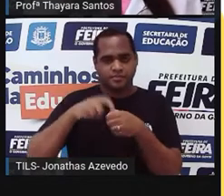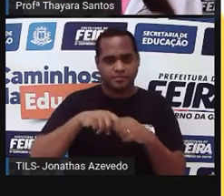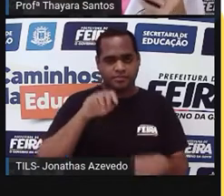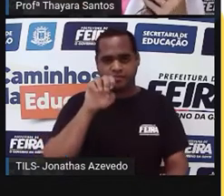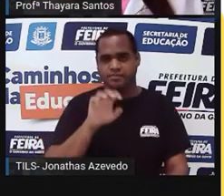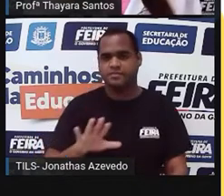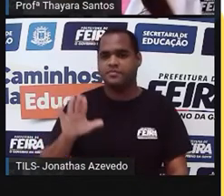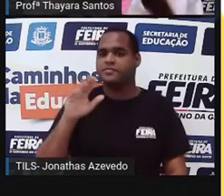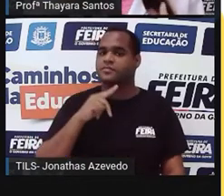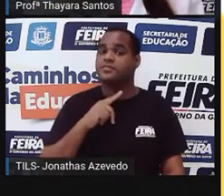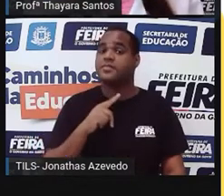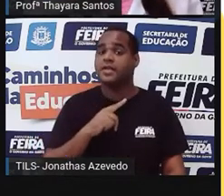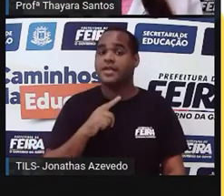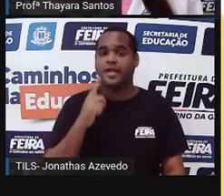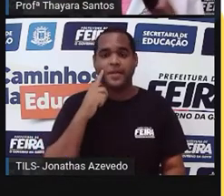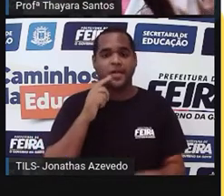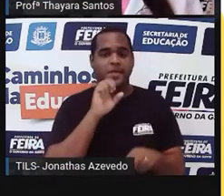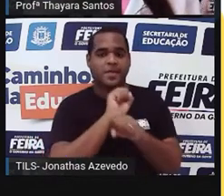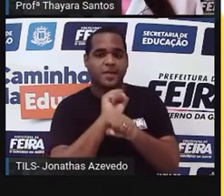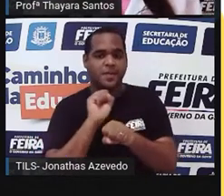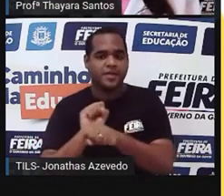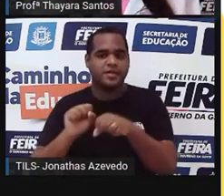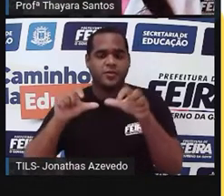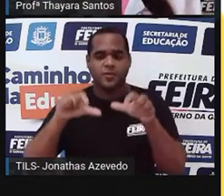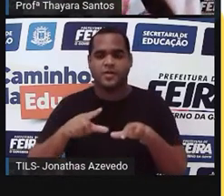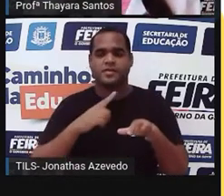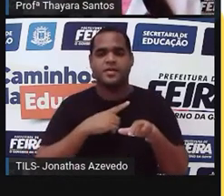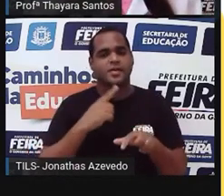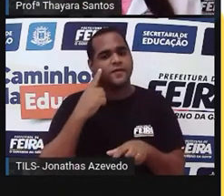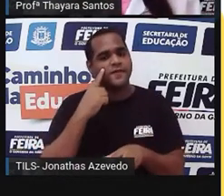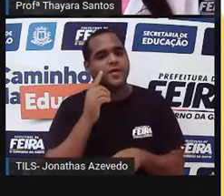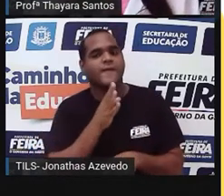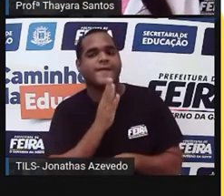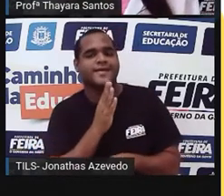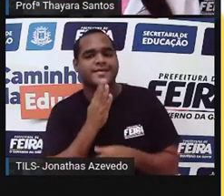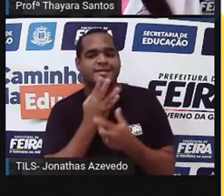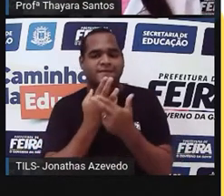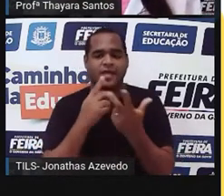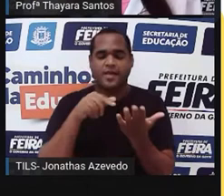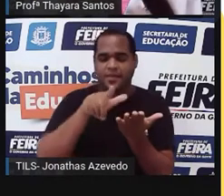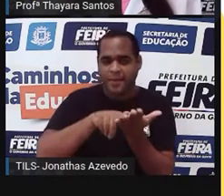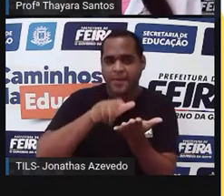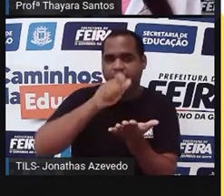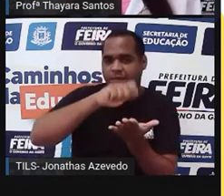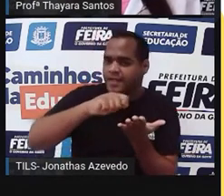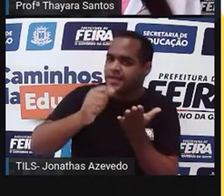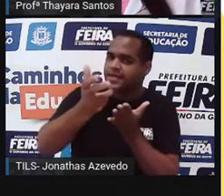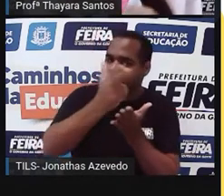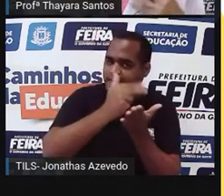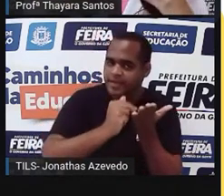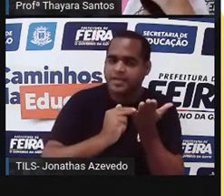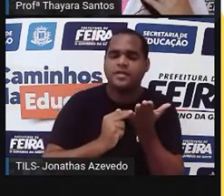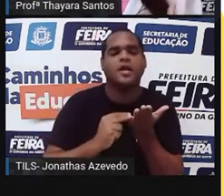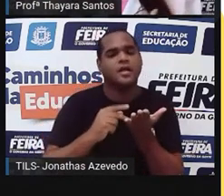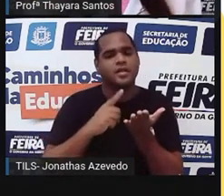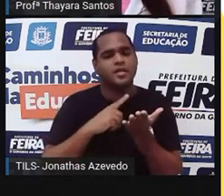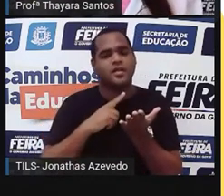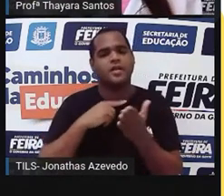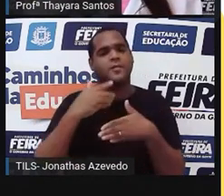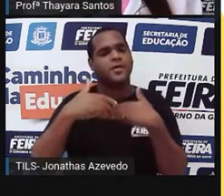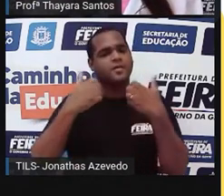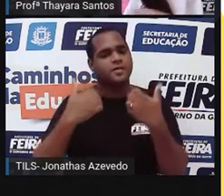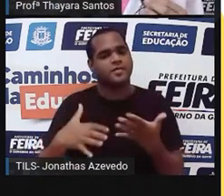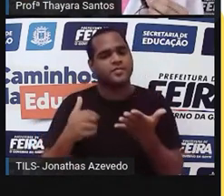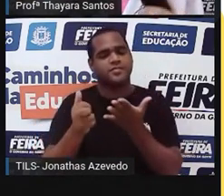parava, Darwin ia lá conhecer a biodiversidade do lugar, fazia anotações, desenhava. E ele acabou fazendo muitas